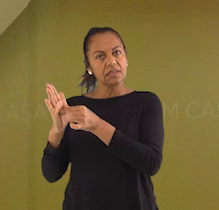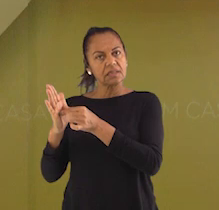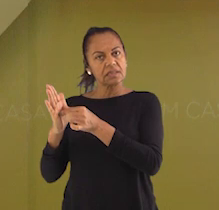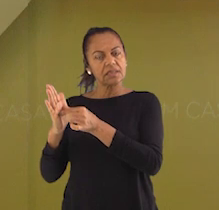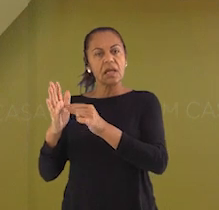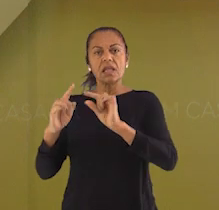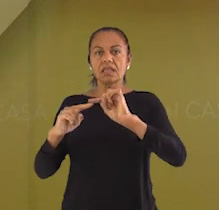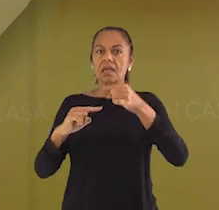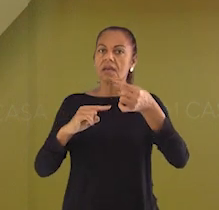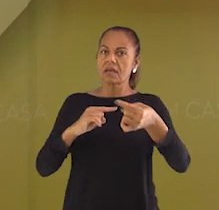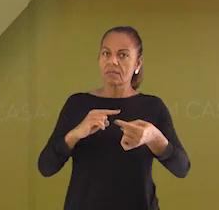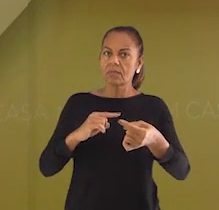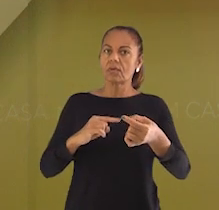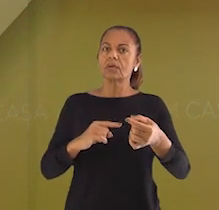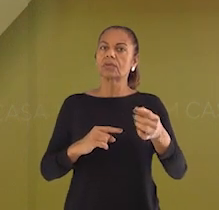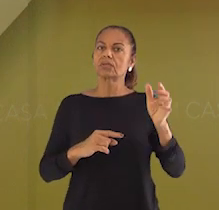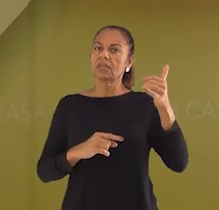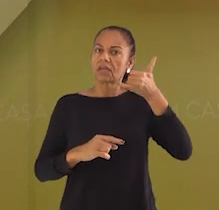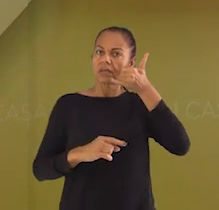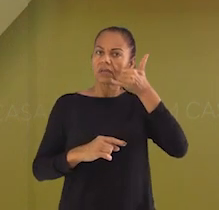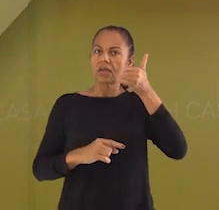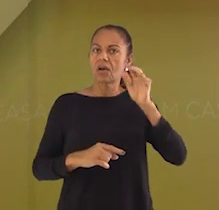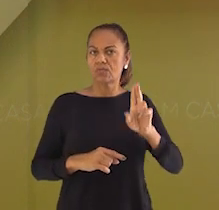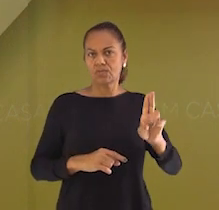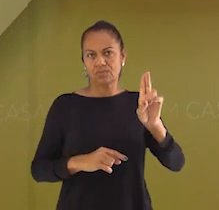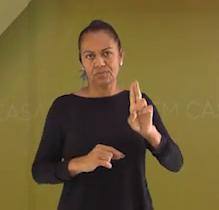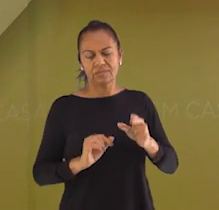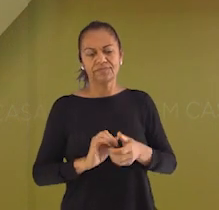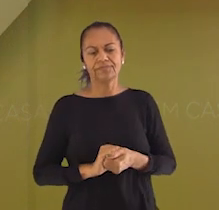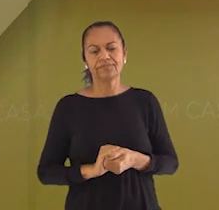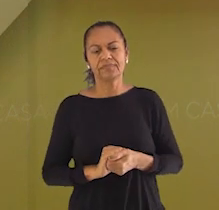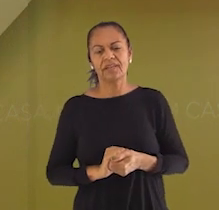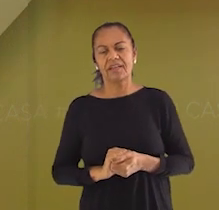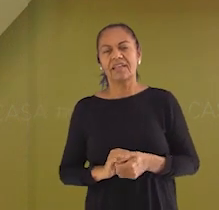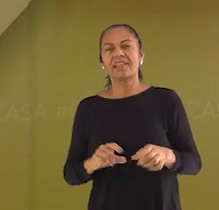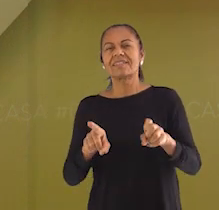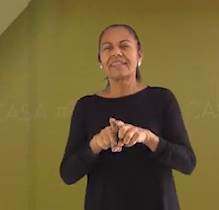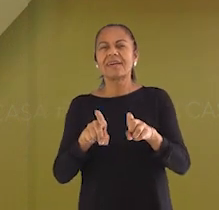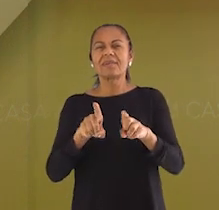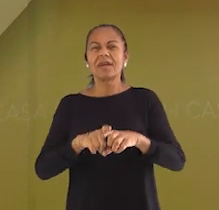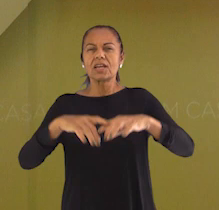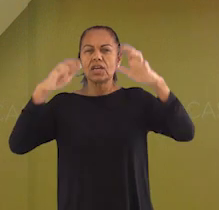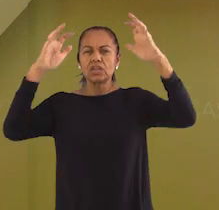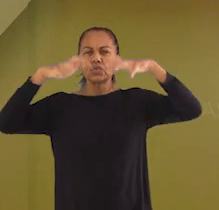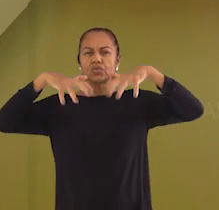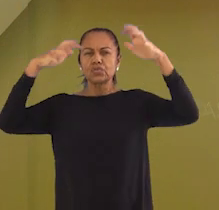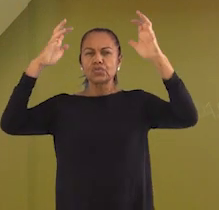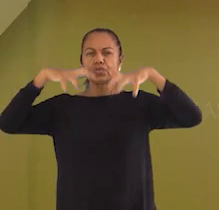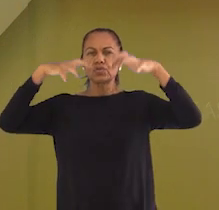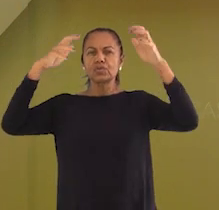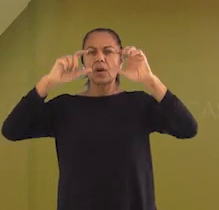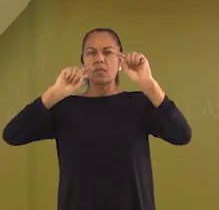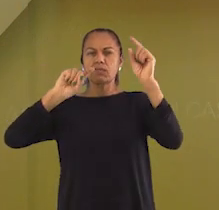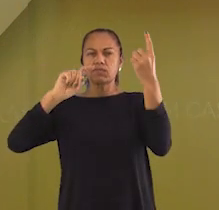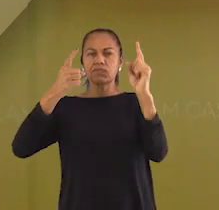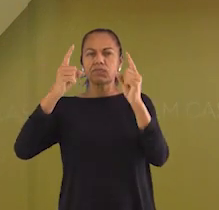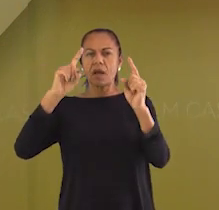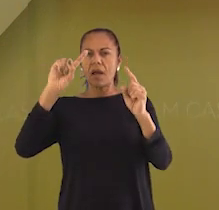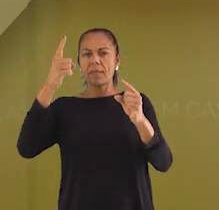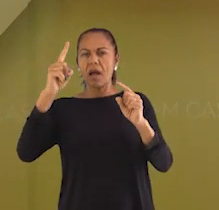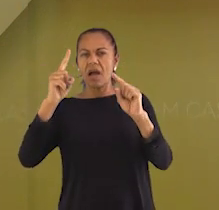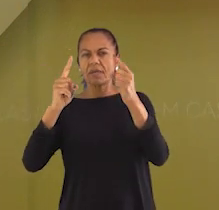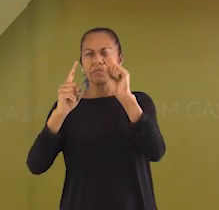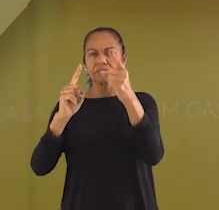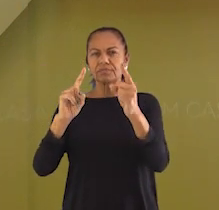aí na sua casa, que começou a chover forte, e essa chuva estava acompanhada de raios e trovões? O que o seu